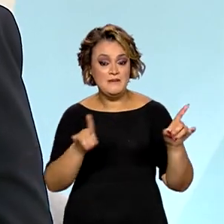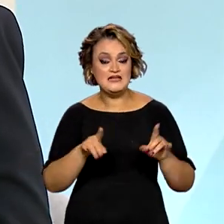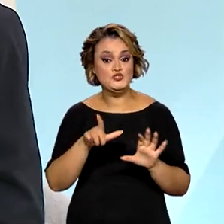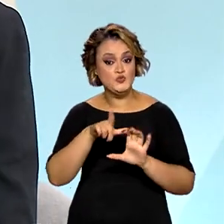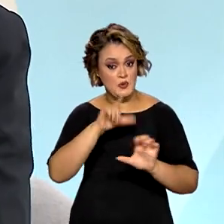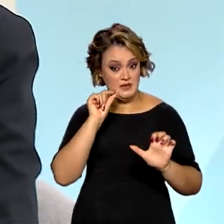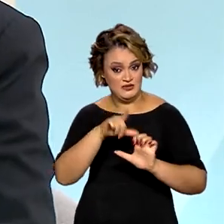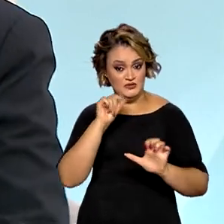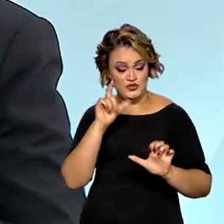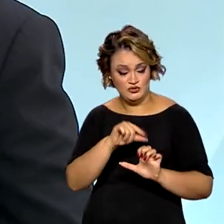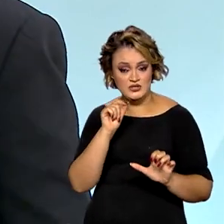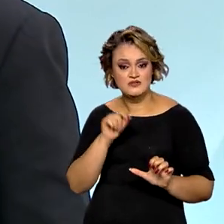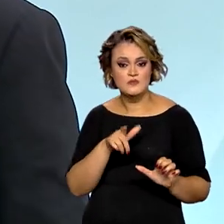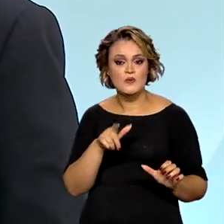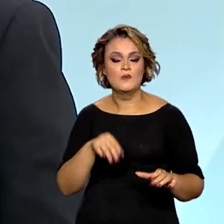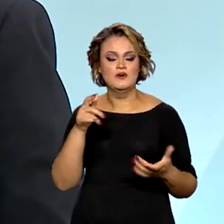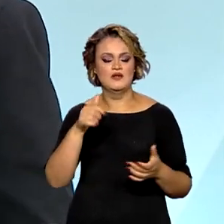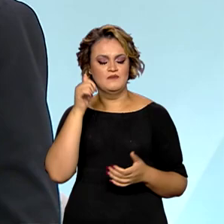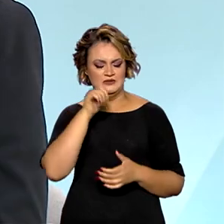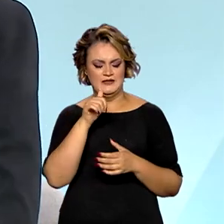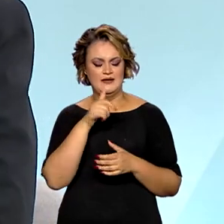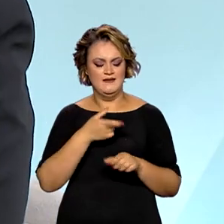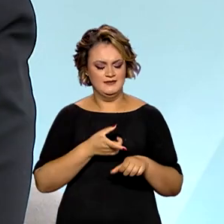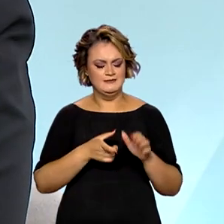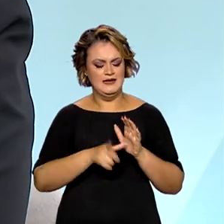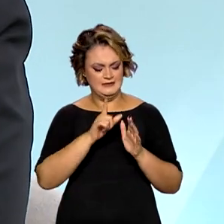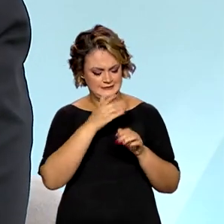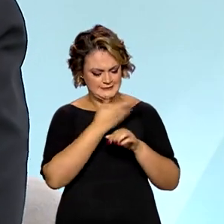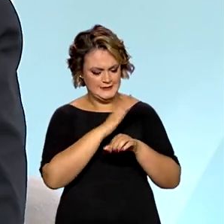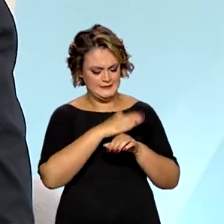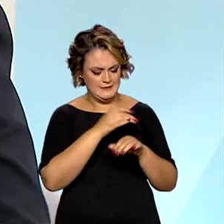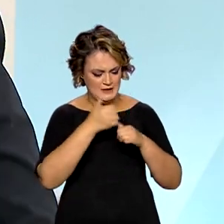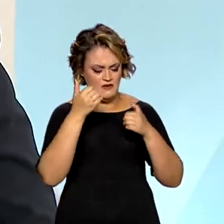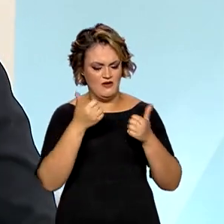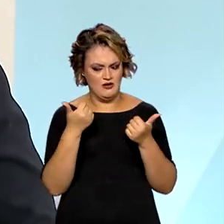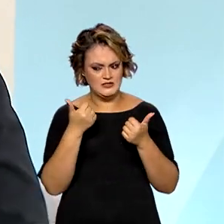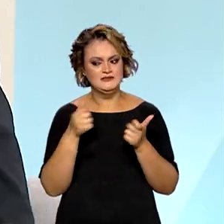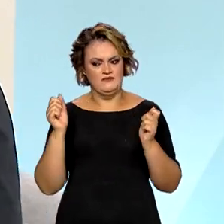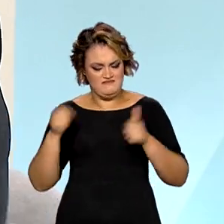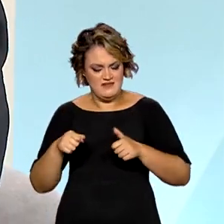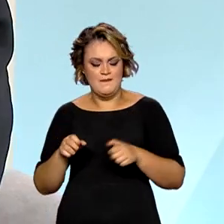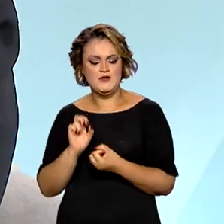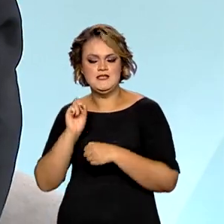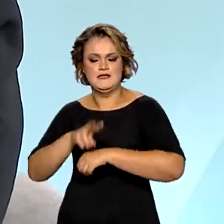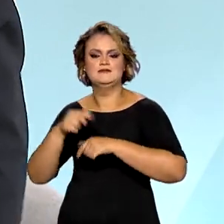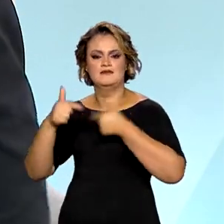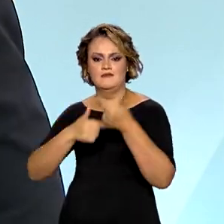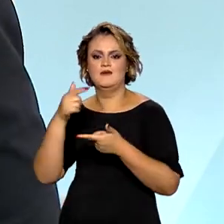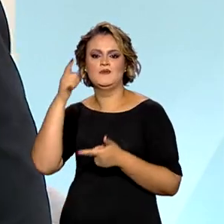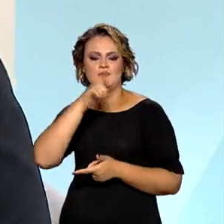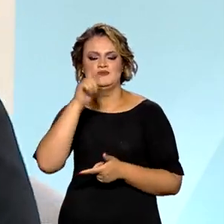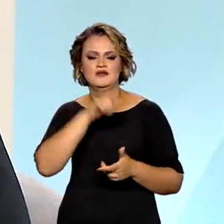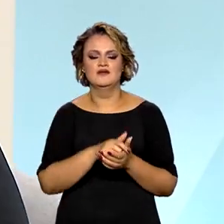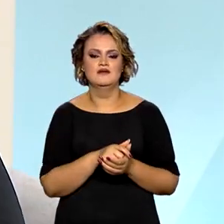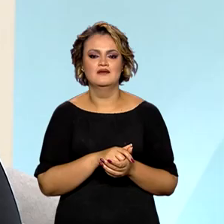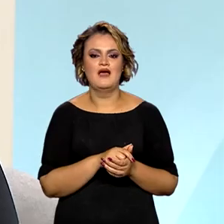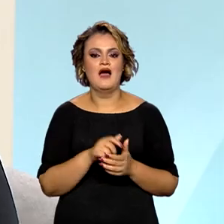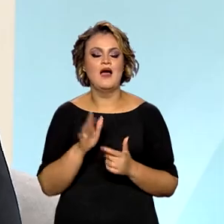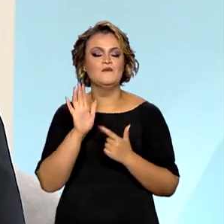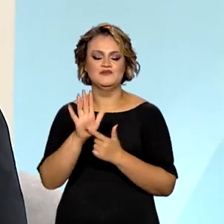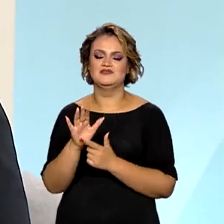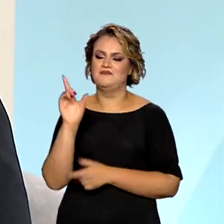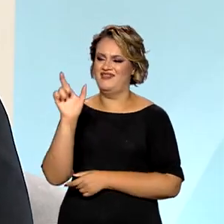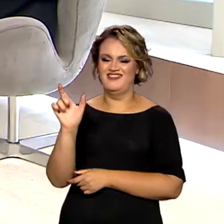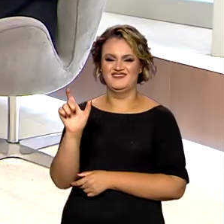aquela mulher, quando fortalecida, consiga de fato, opa, eu tenho um caminho, eu tenho uma saída por aqui. Por que eu trouxe aqui a